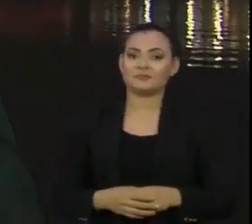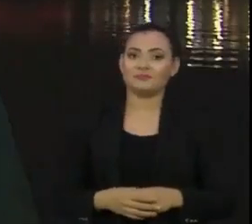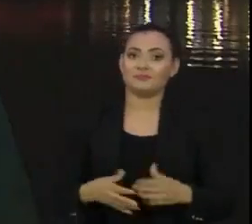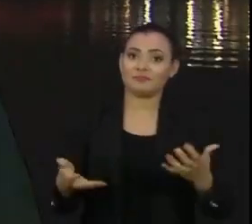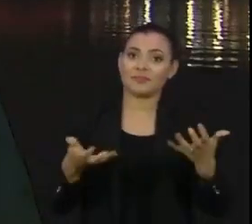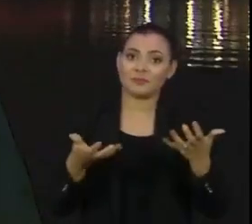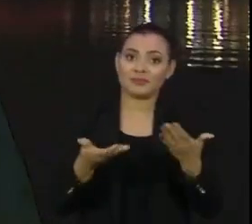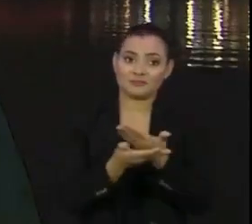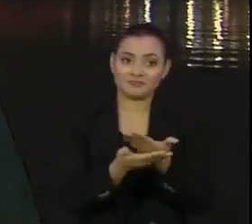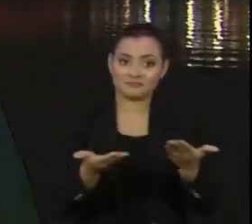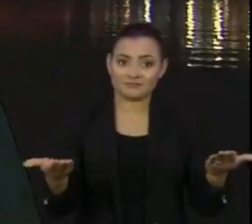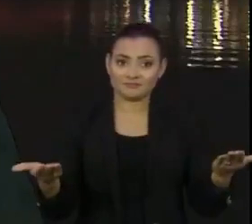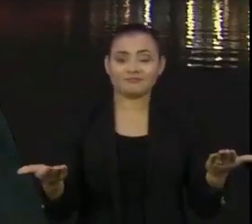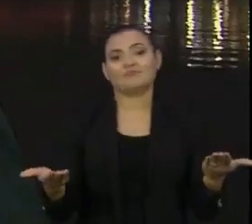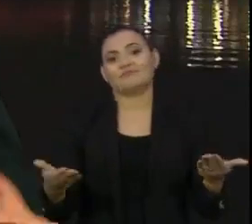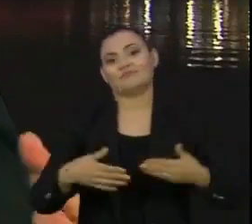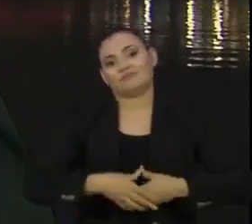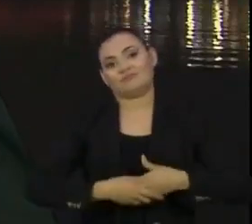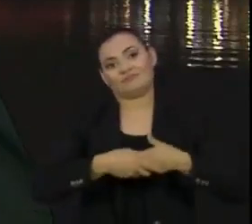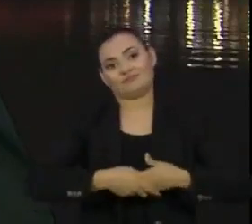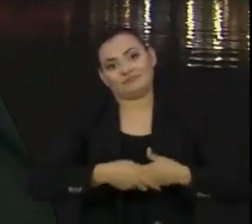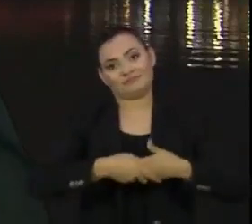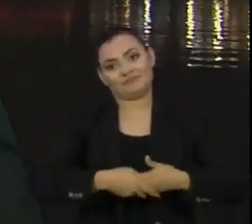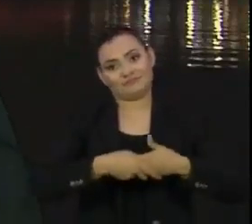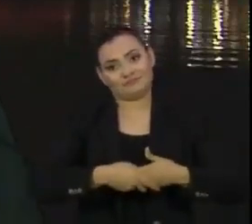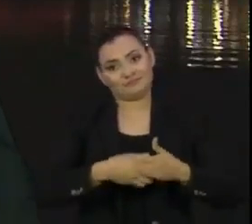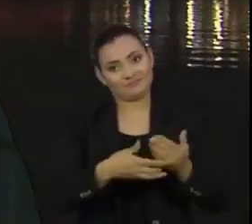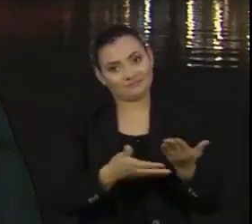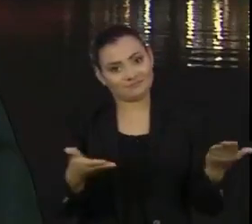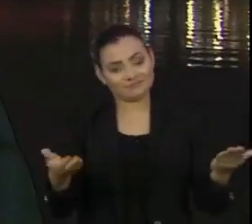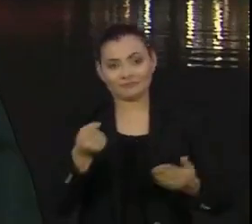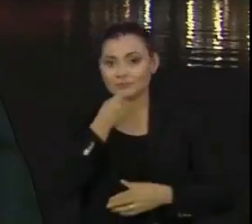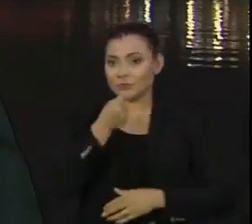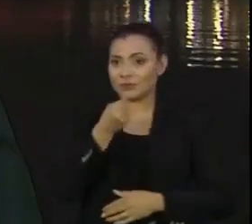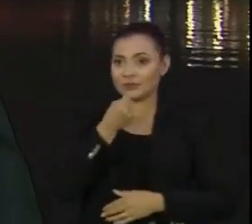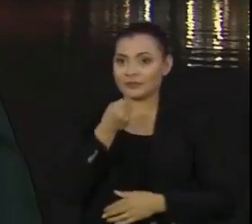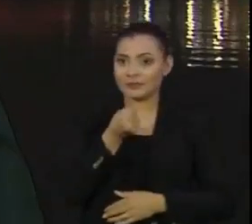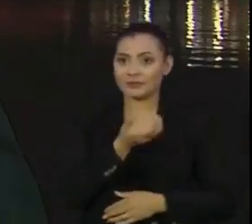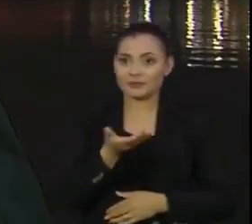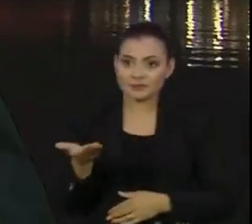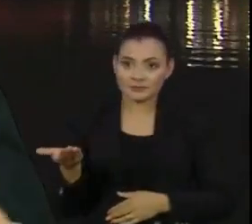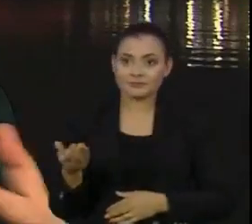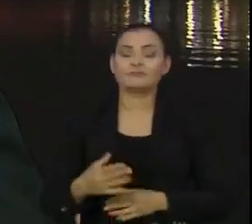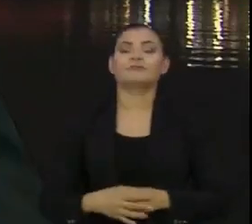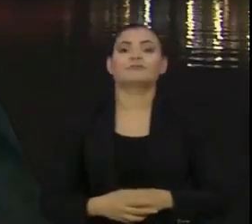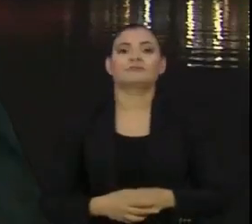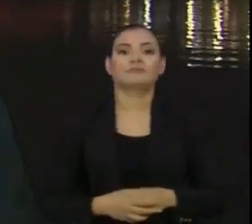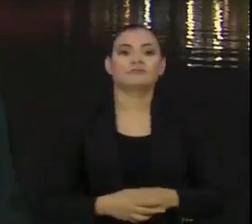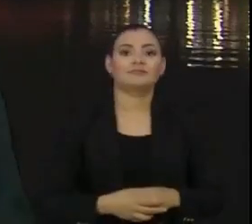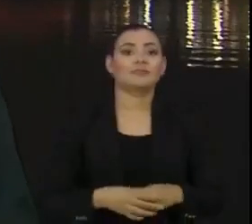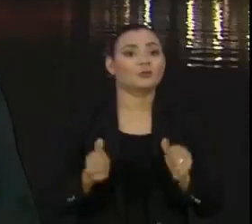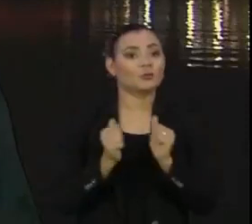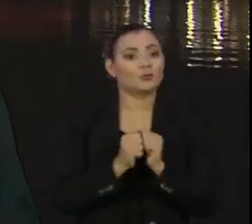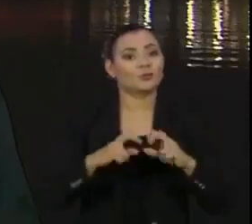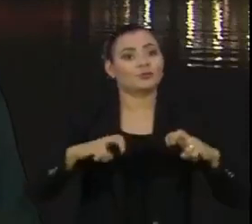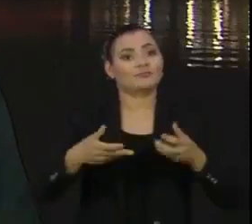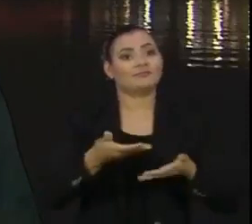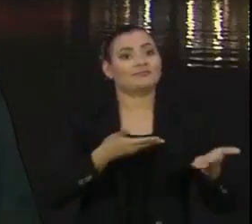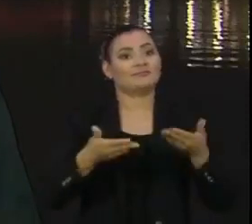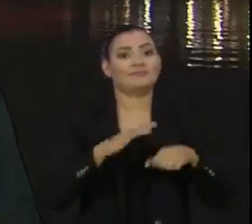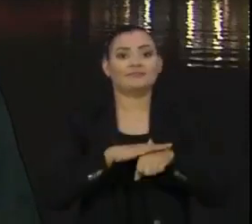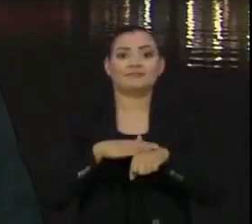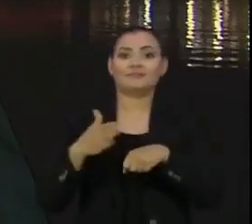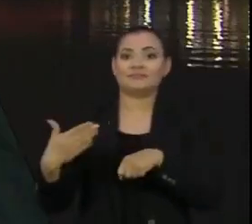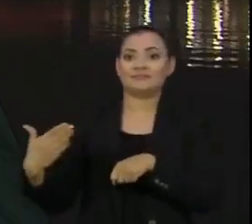cumprimentar aos jornalistas que vão estar conosco essa noite.